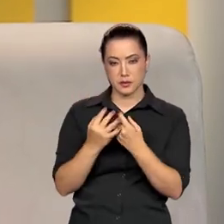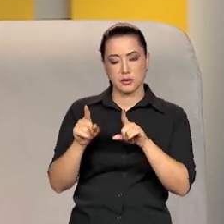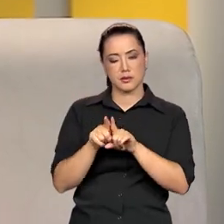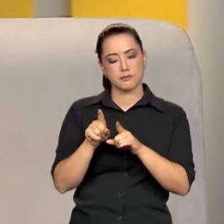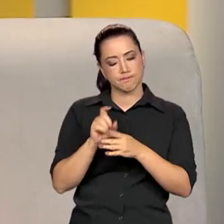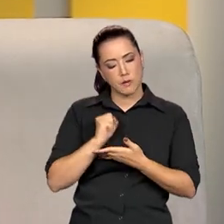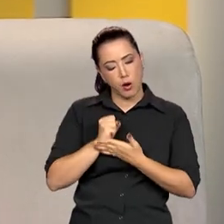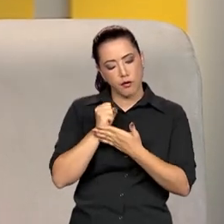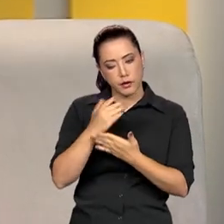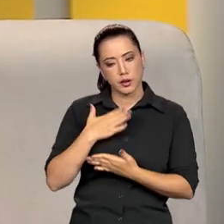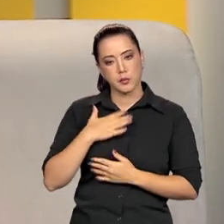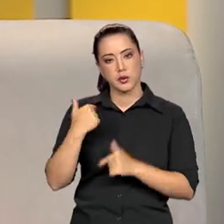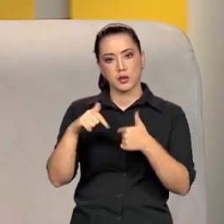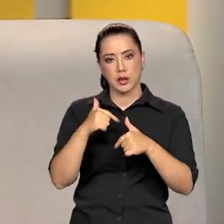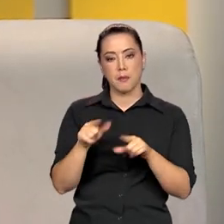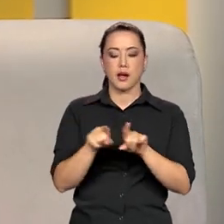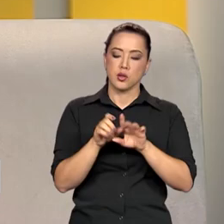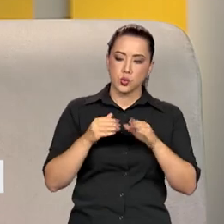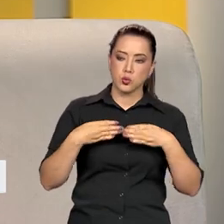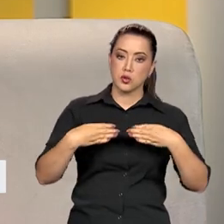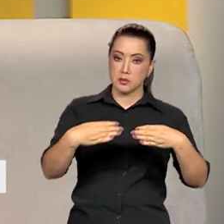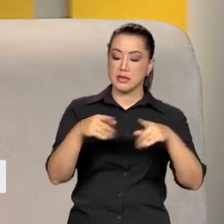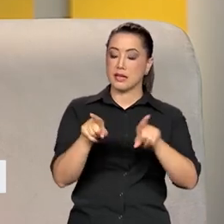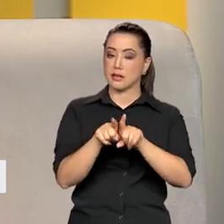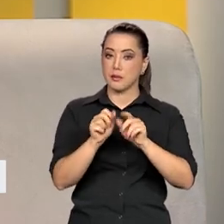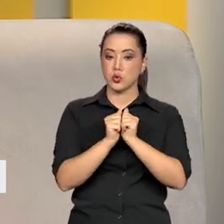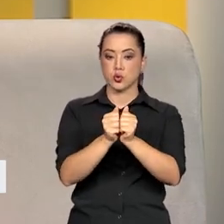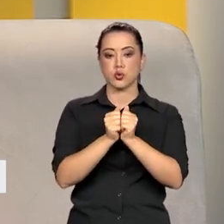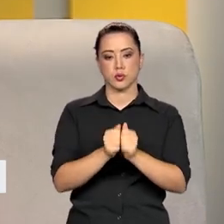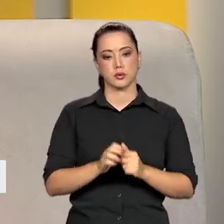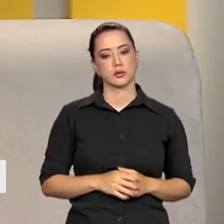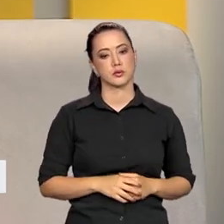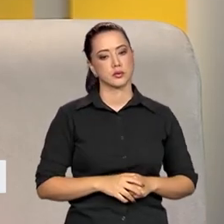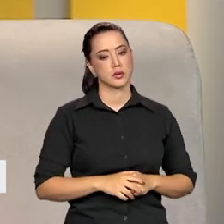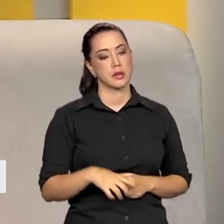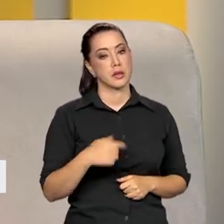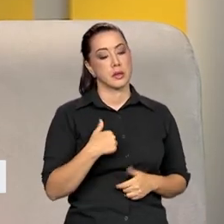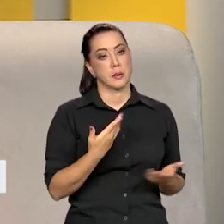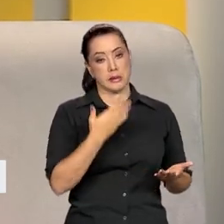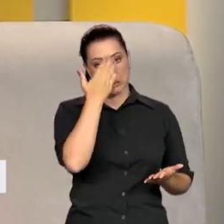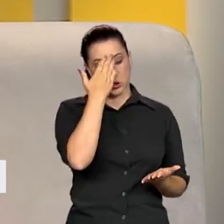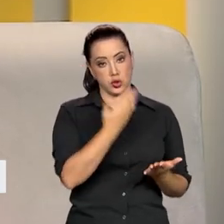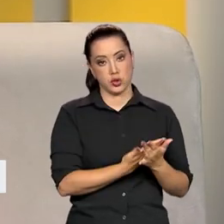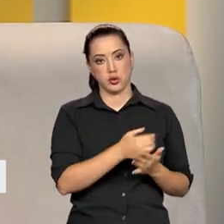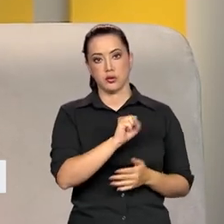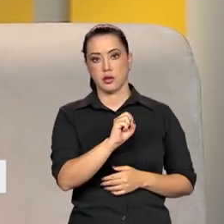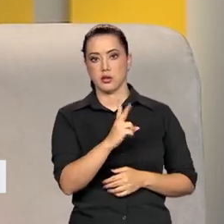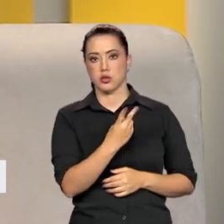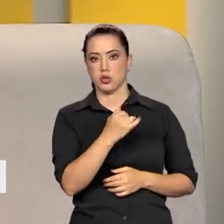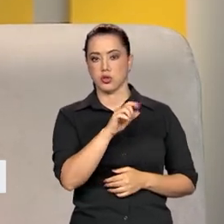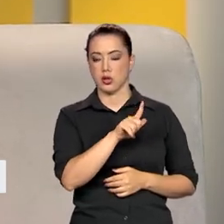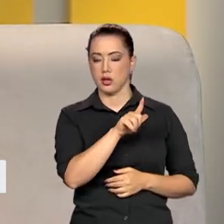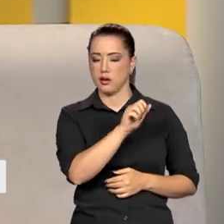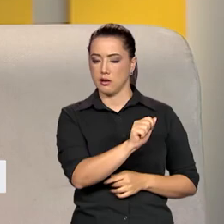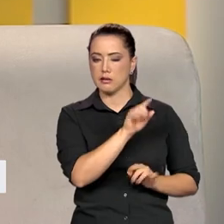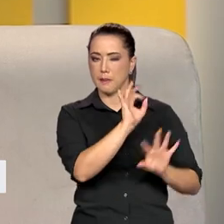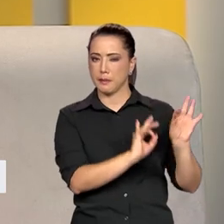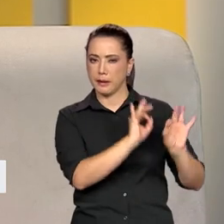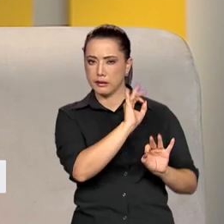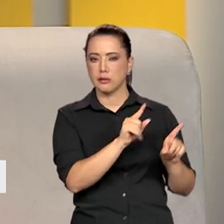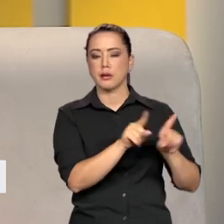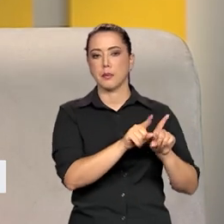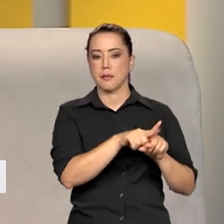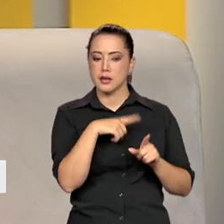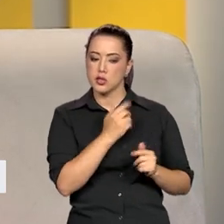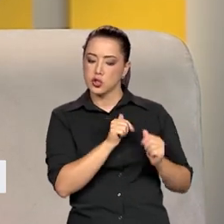disposição e o nosso ministério para a Sheila, para a gente acompanhar. Eu sei que ela também está estruturando ainda, ela também não deu muitos detalhes para a gente, mas a gente já estaria à